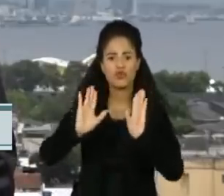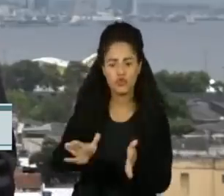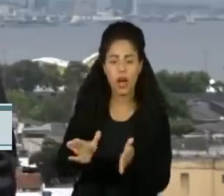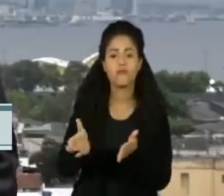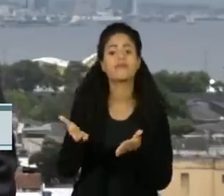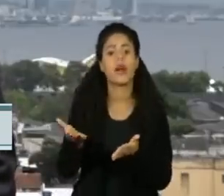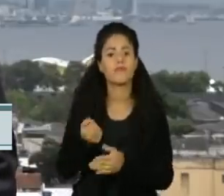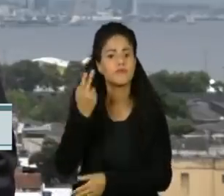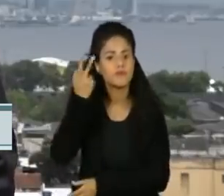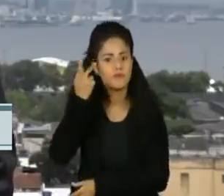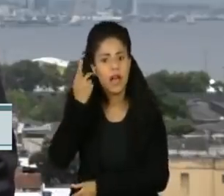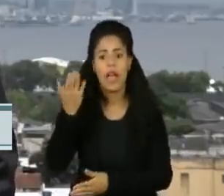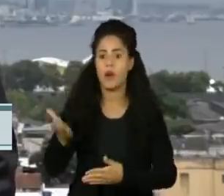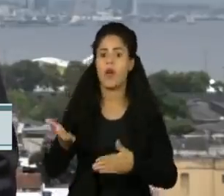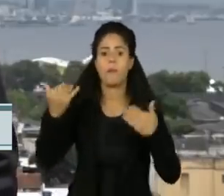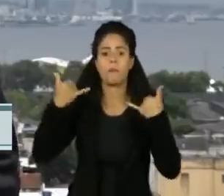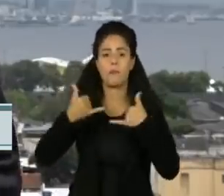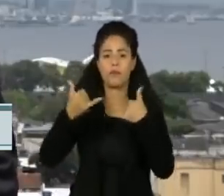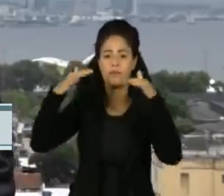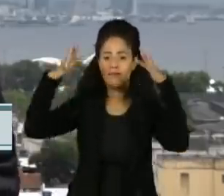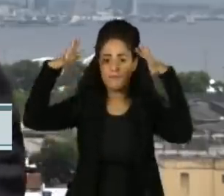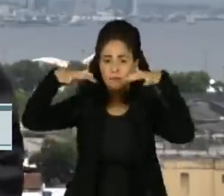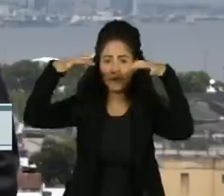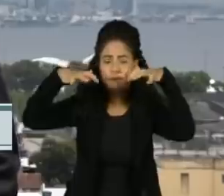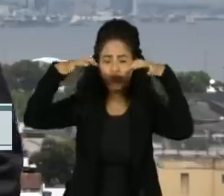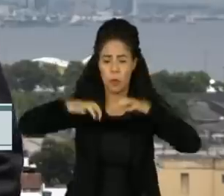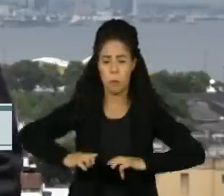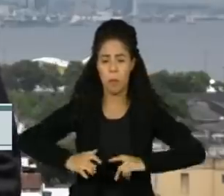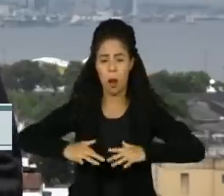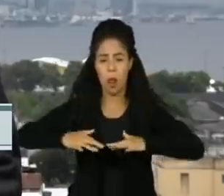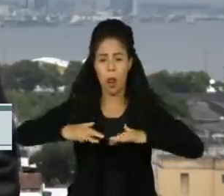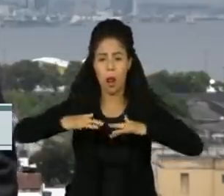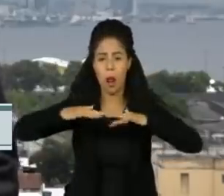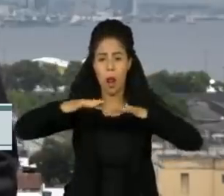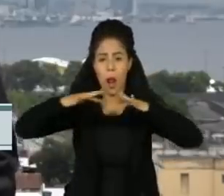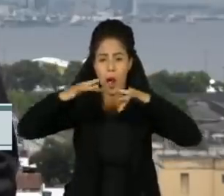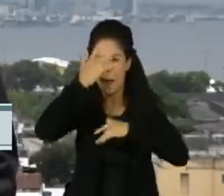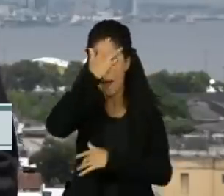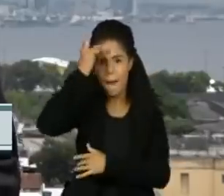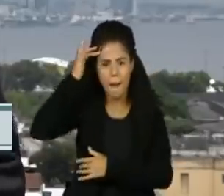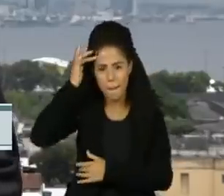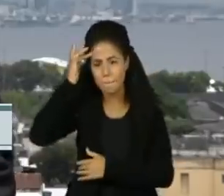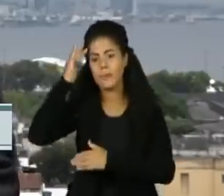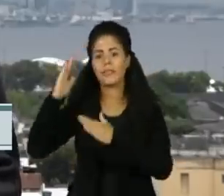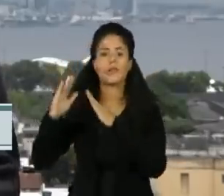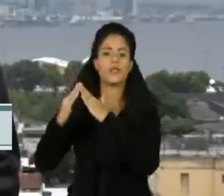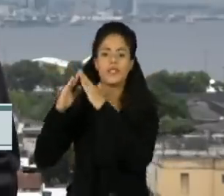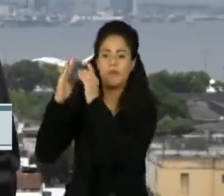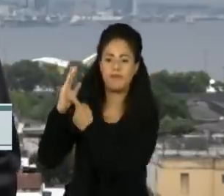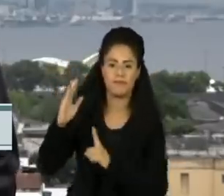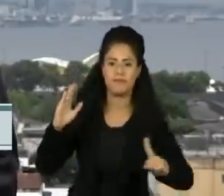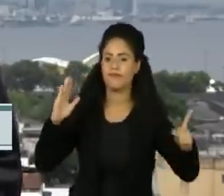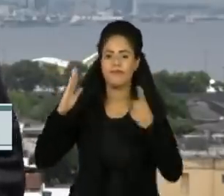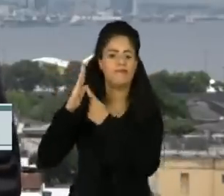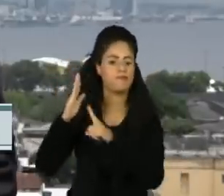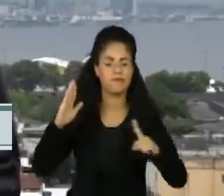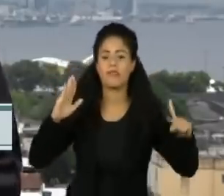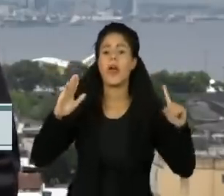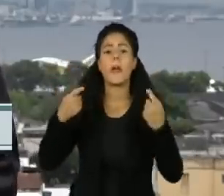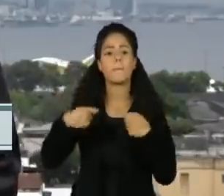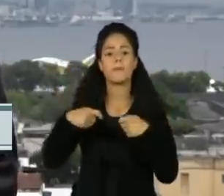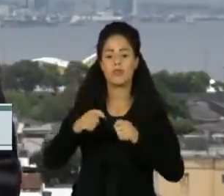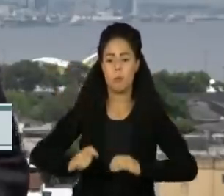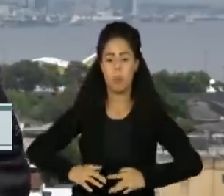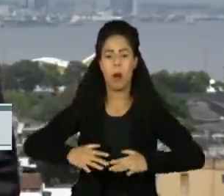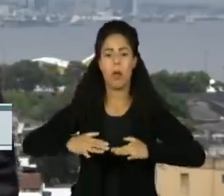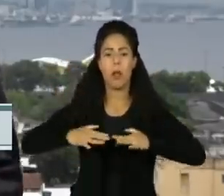no momento mais intenso da chuva. O número de desabrigados e desalojados ainda é desconhecido, devido à extensão